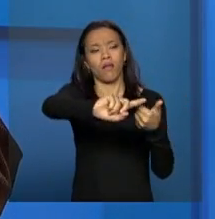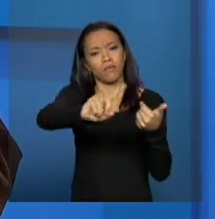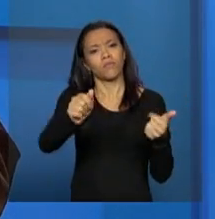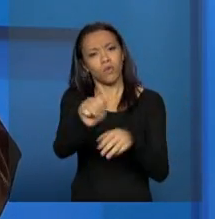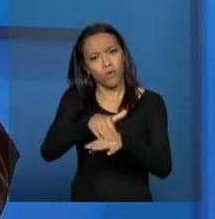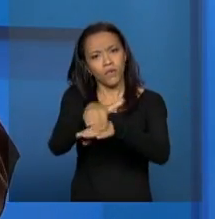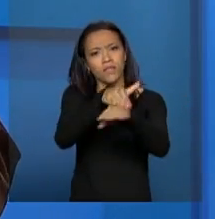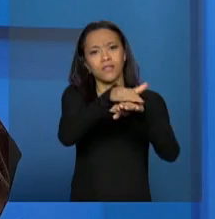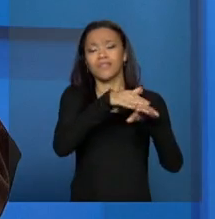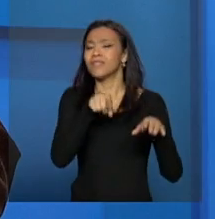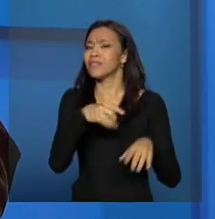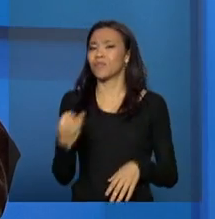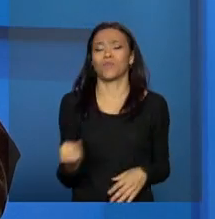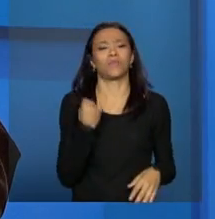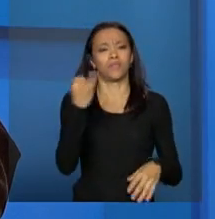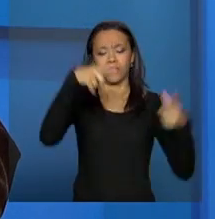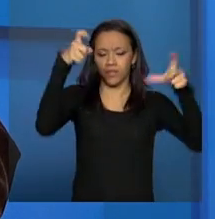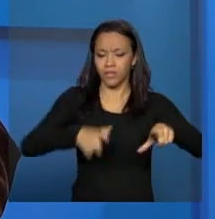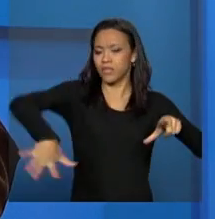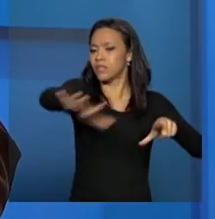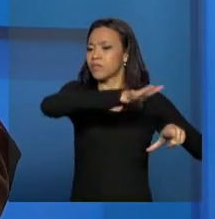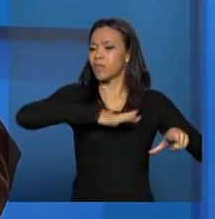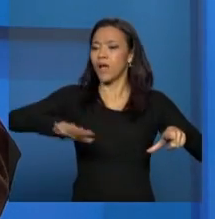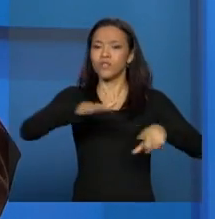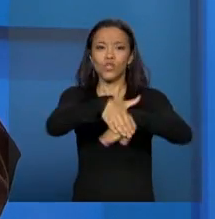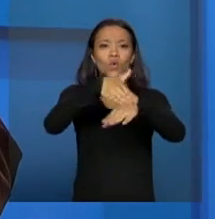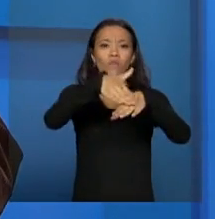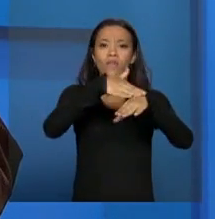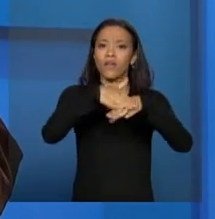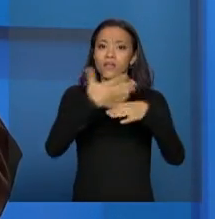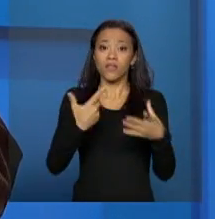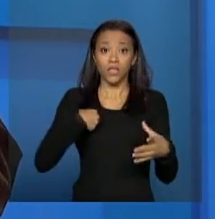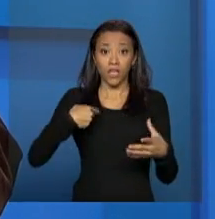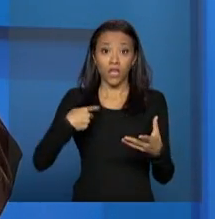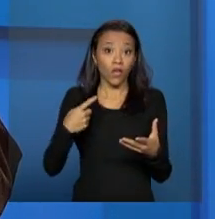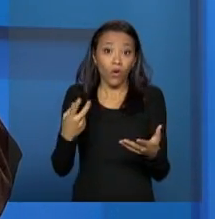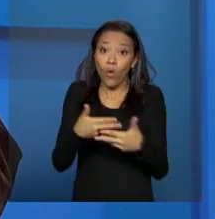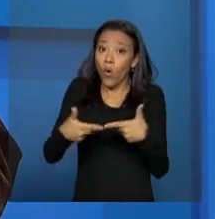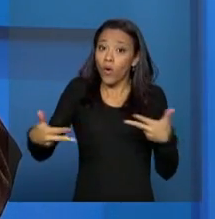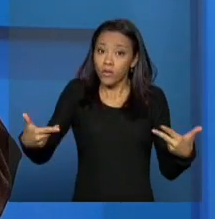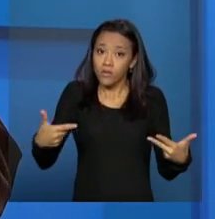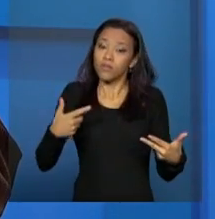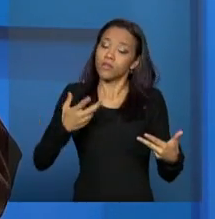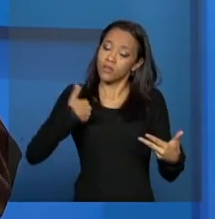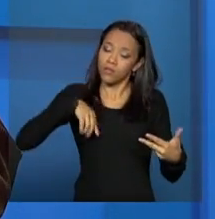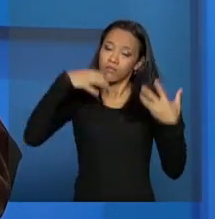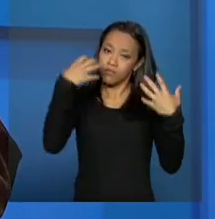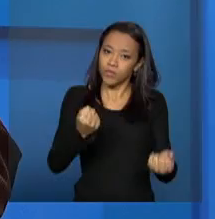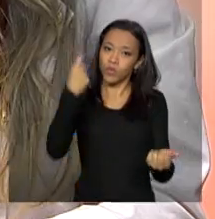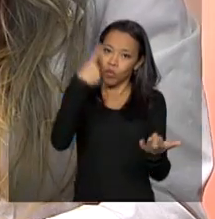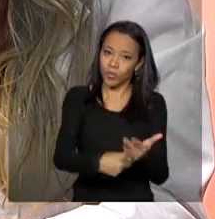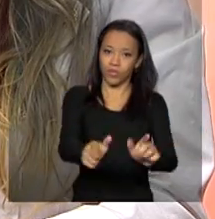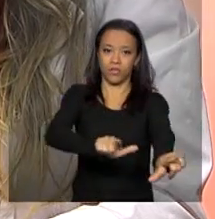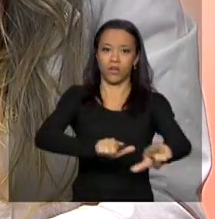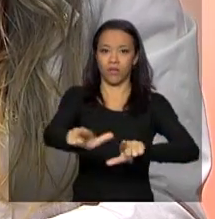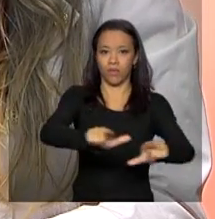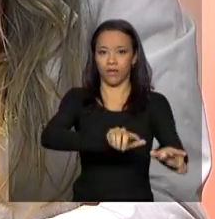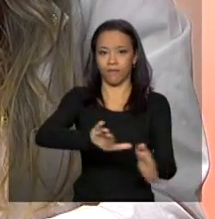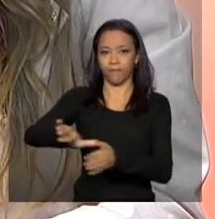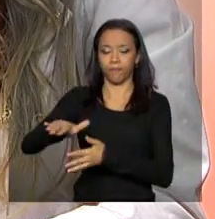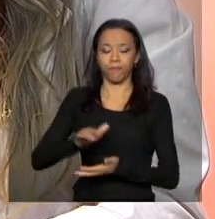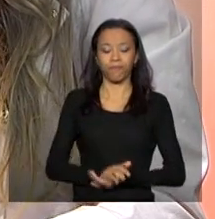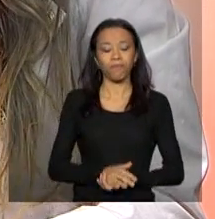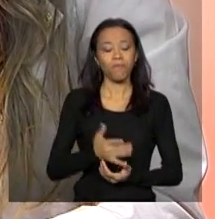social, nesse espaço de discussão, pactuação, uma série de coisas, possamos estar exercendo nosso trabalho no dia a dia. Então, vamos deixar,